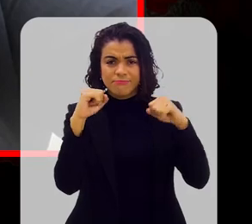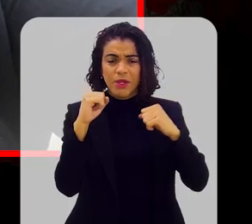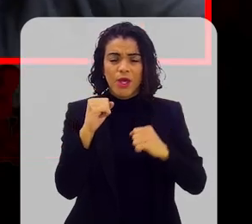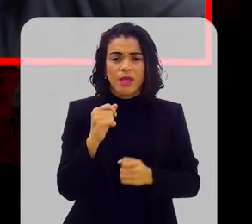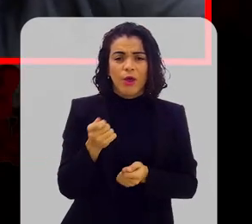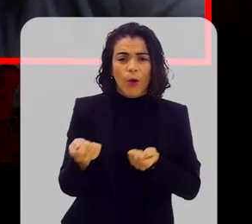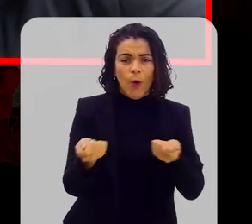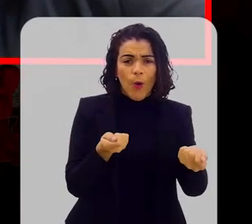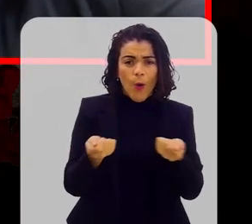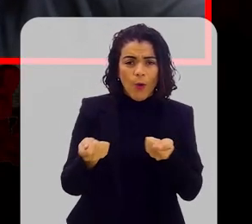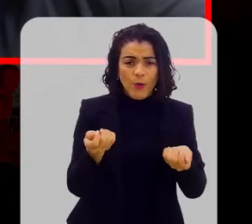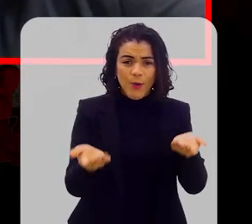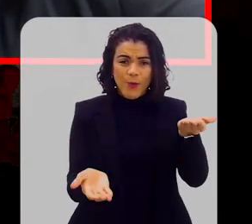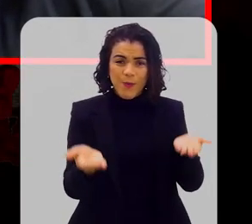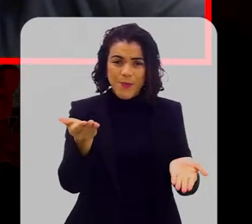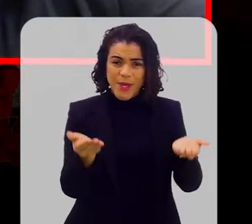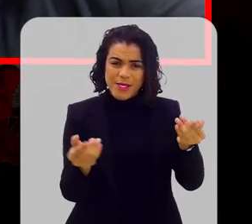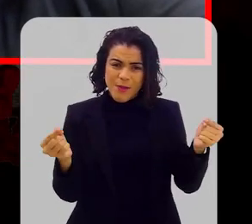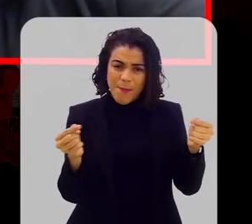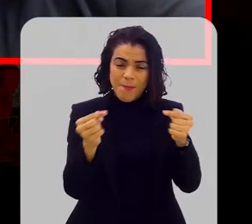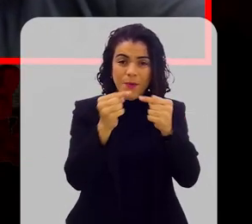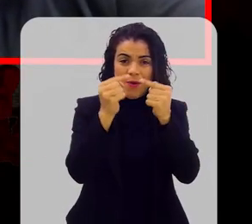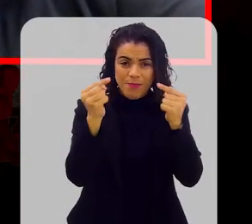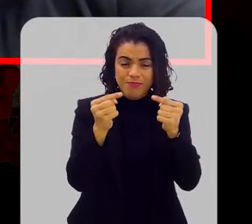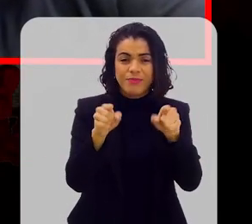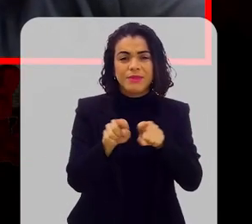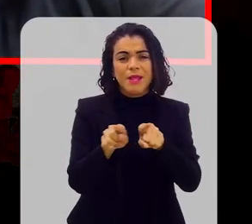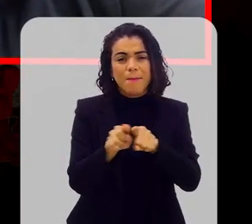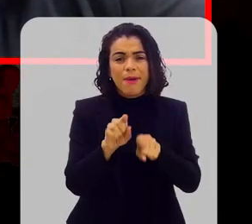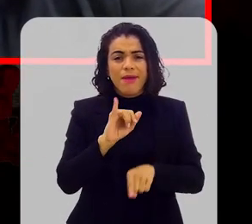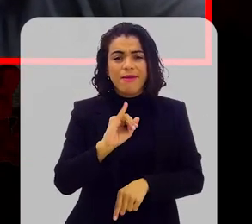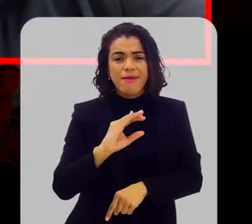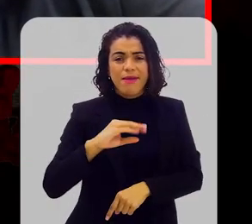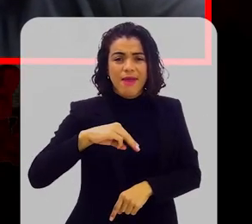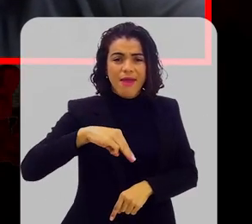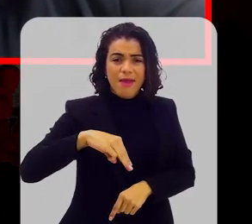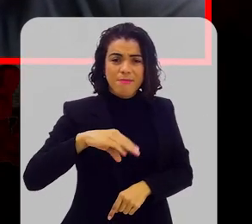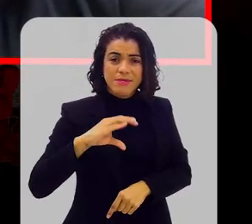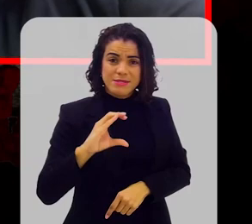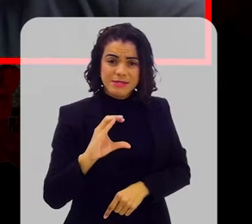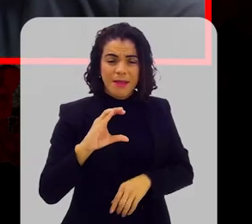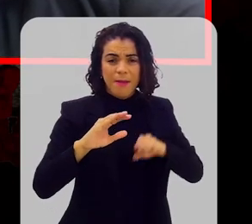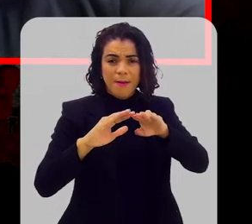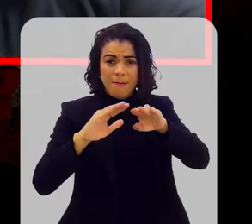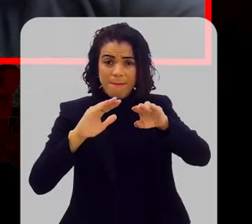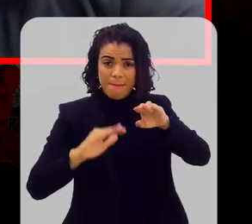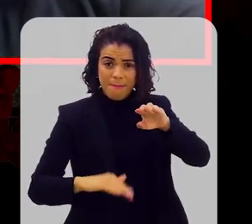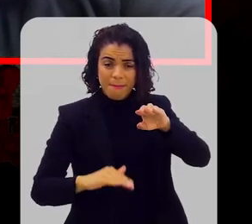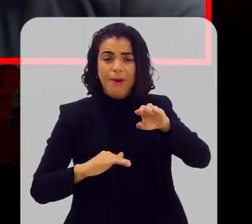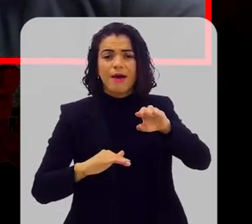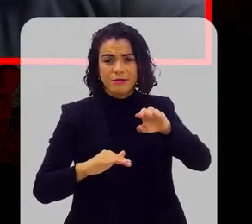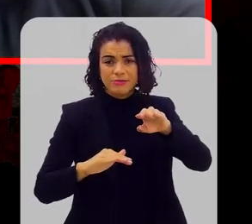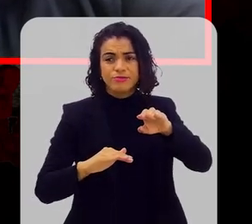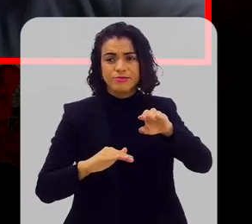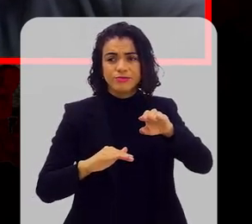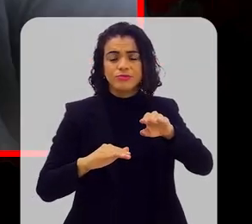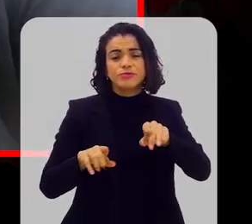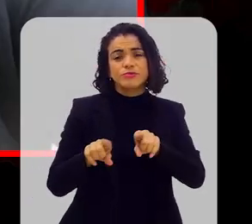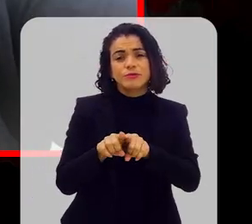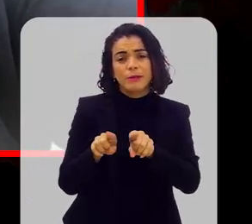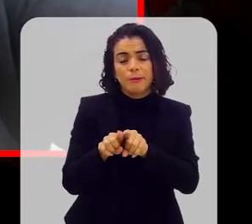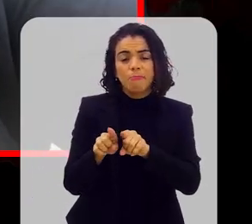manutenção de peso, de peso apropriado, índice de massa corporal mais baixo, ele traz